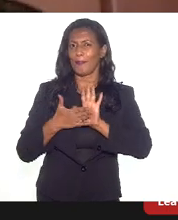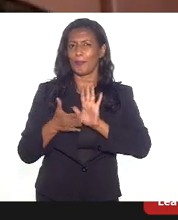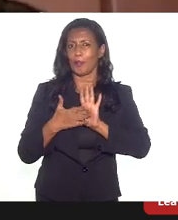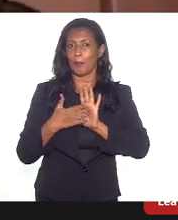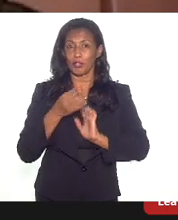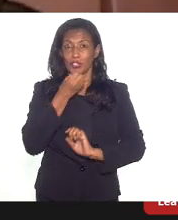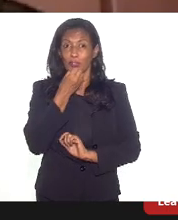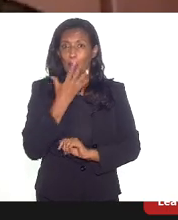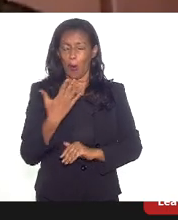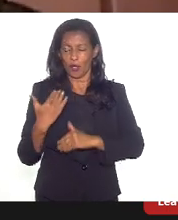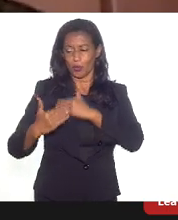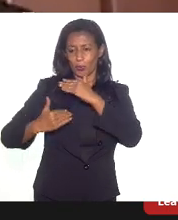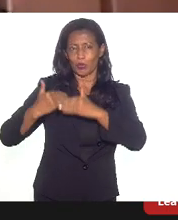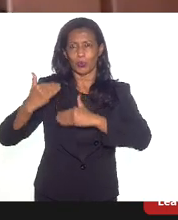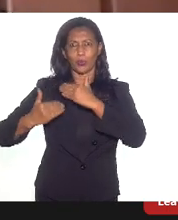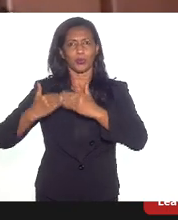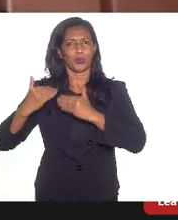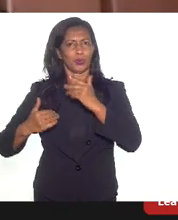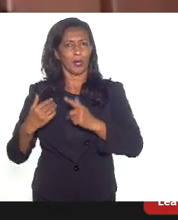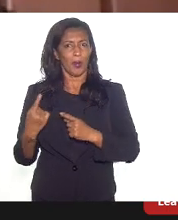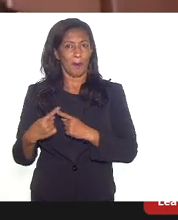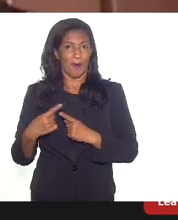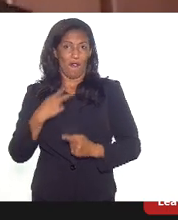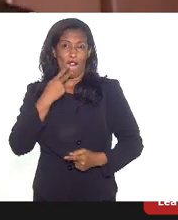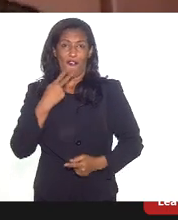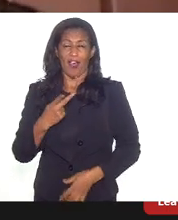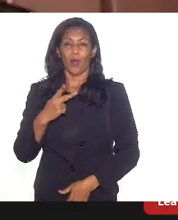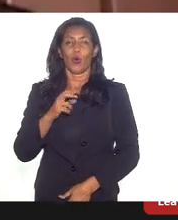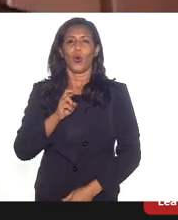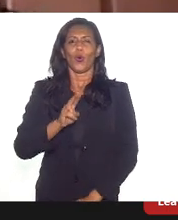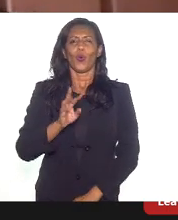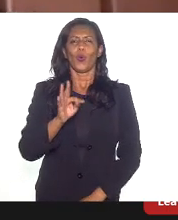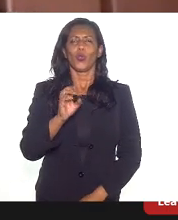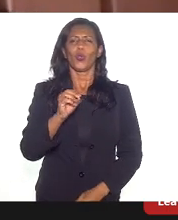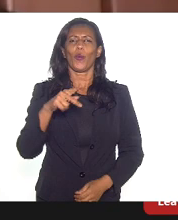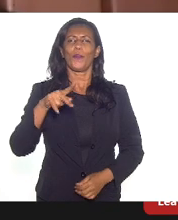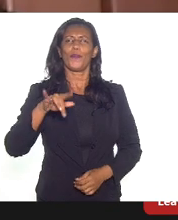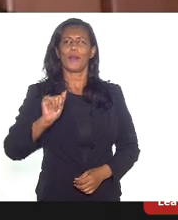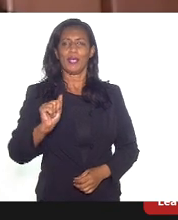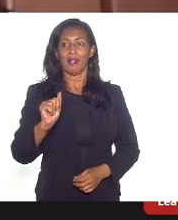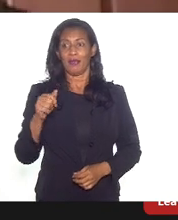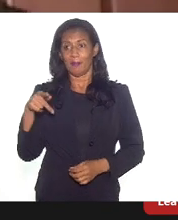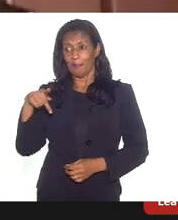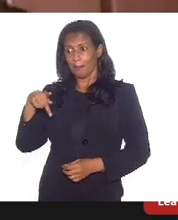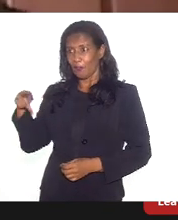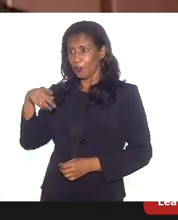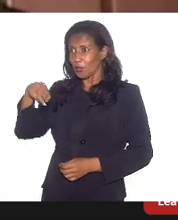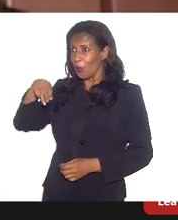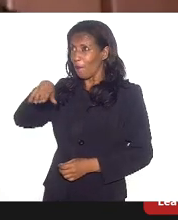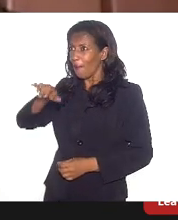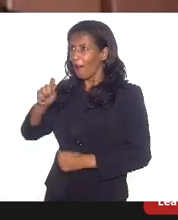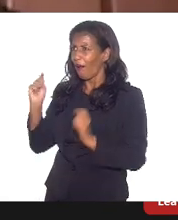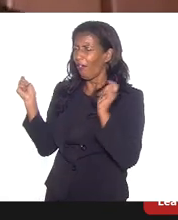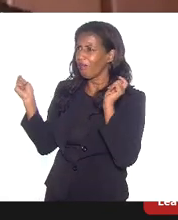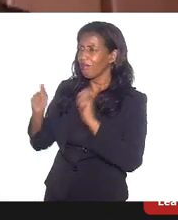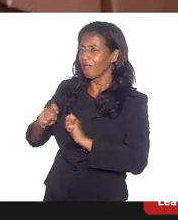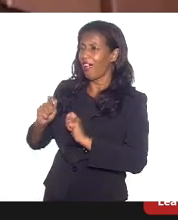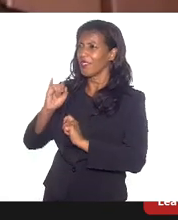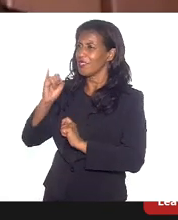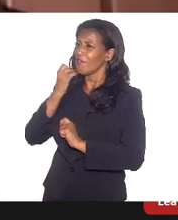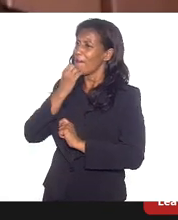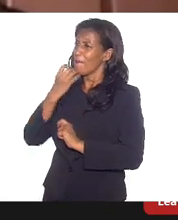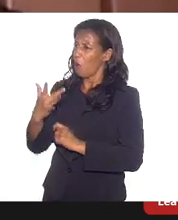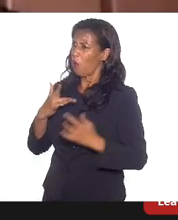factível. O que eu chamo de utopias possíveis, professor Mauro, porque são possíveis se houver boa